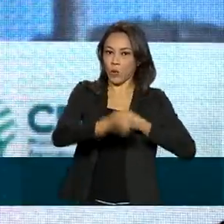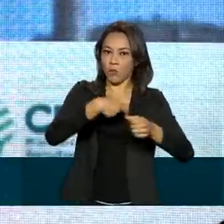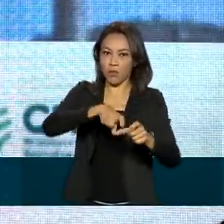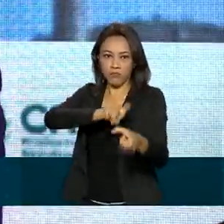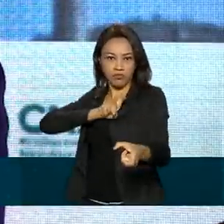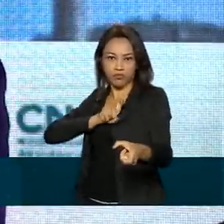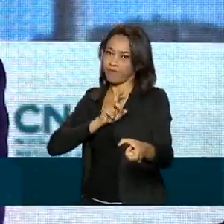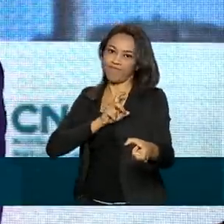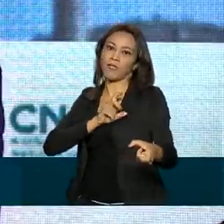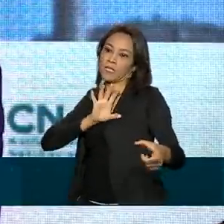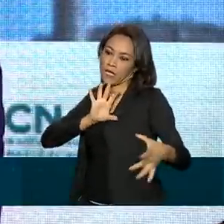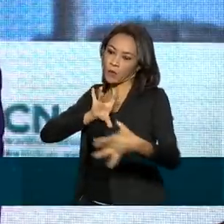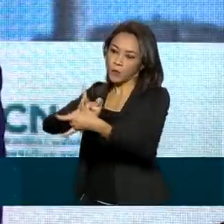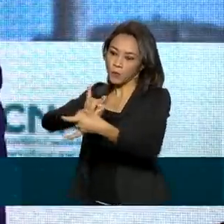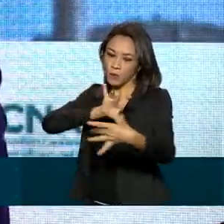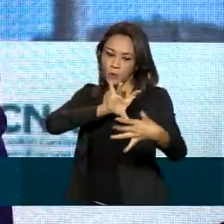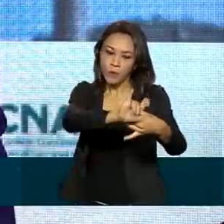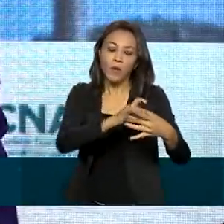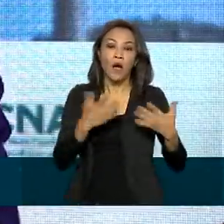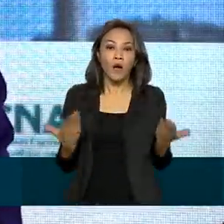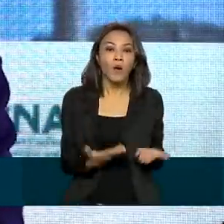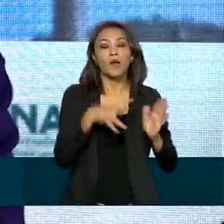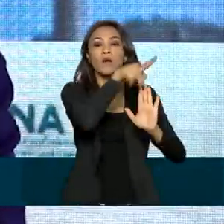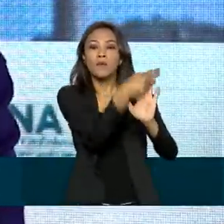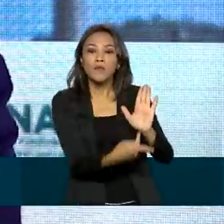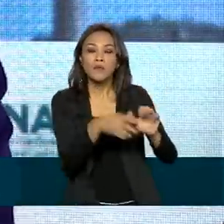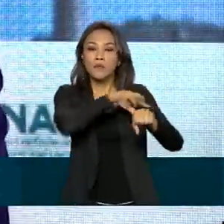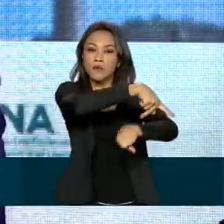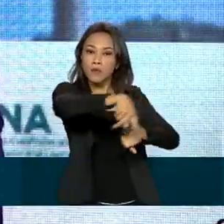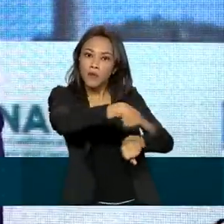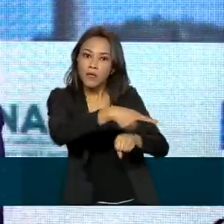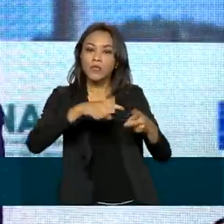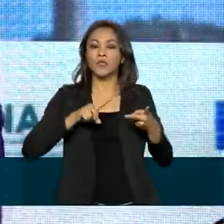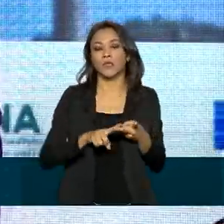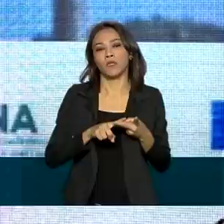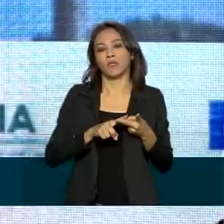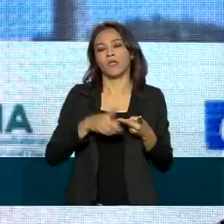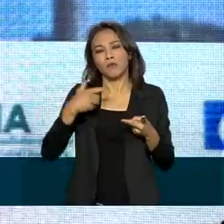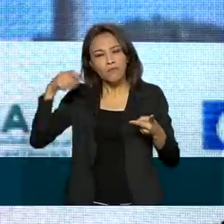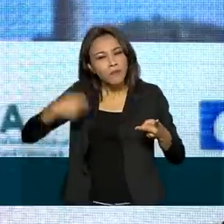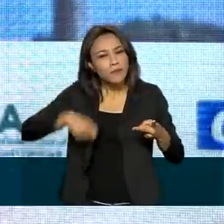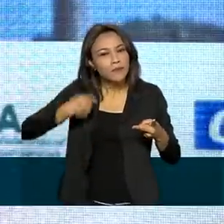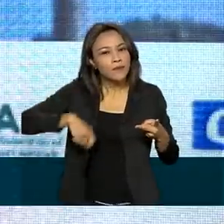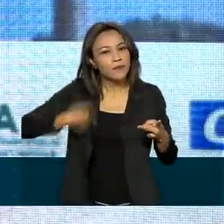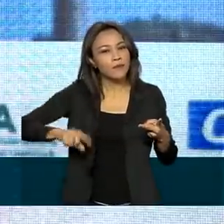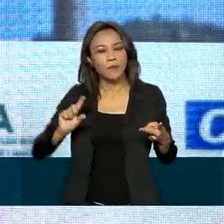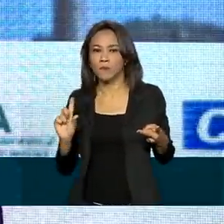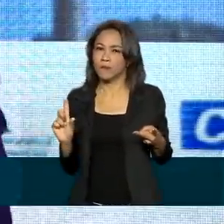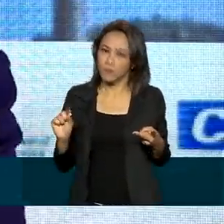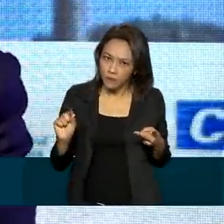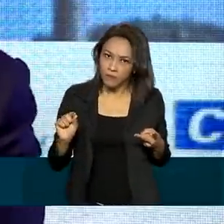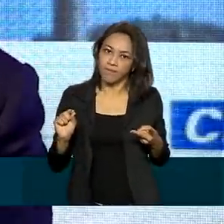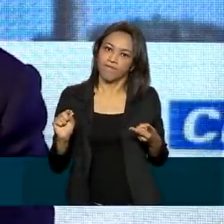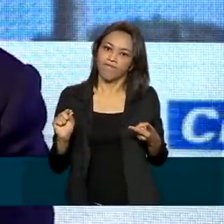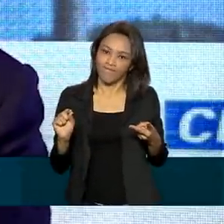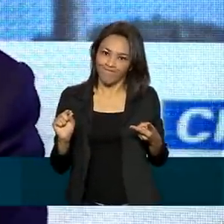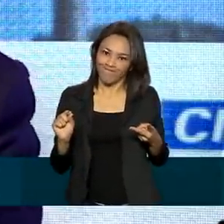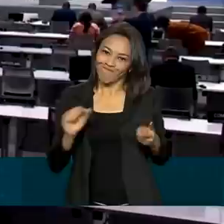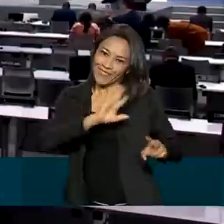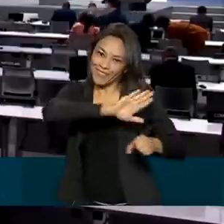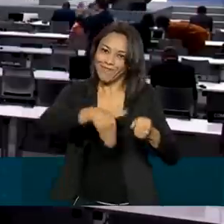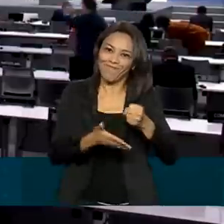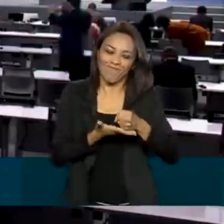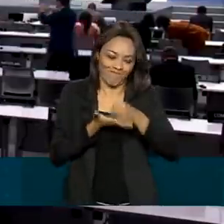projeto de empresa, projeto de país, projeto de investimento específico, ele tem que ser inclusivo e tem que ser sustentável.